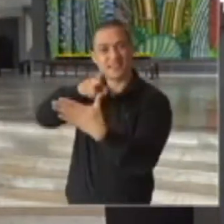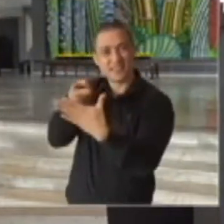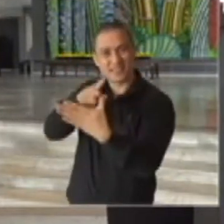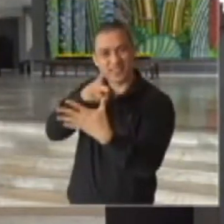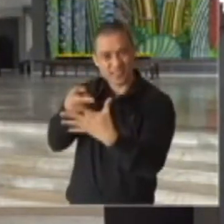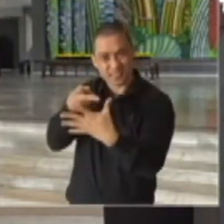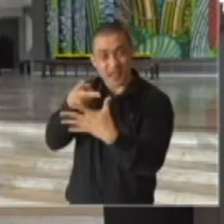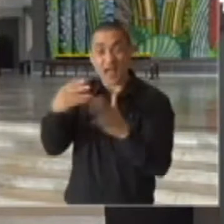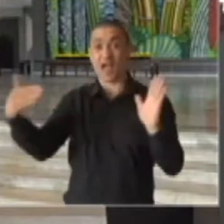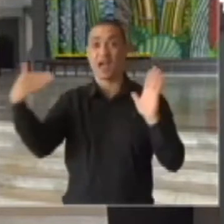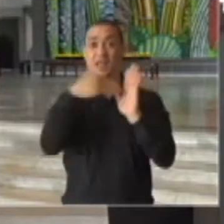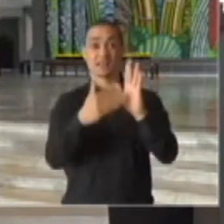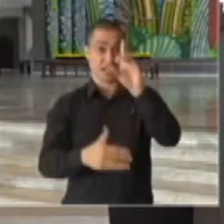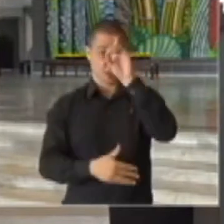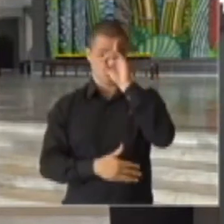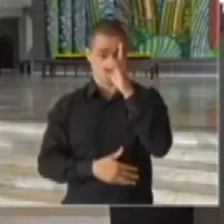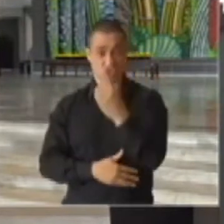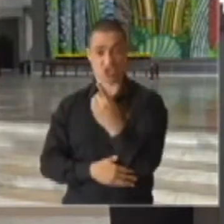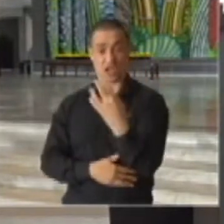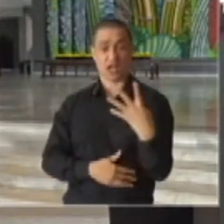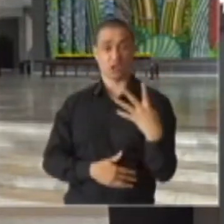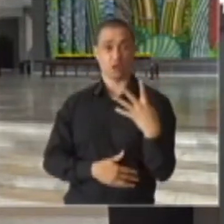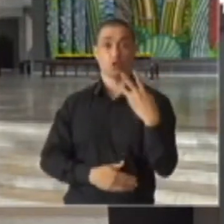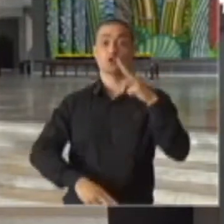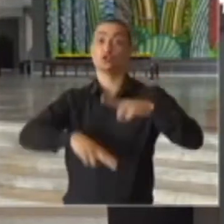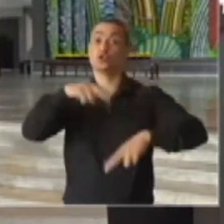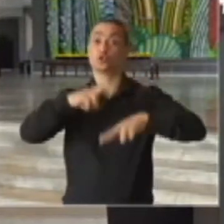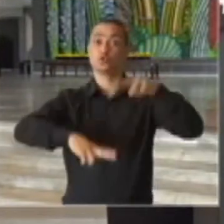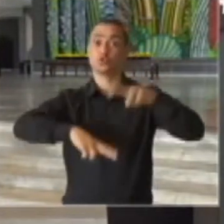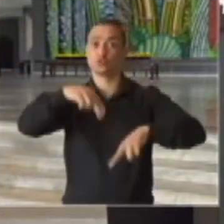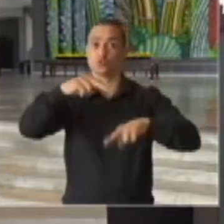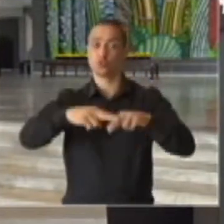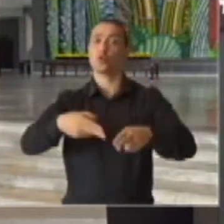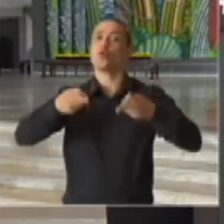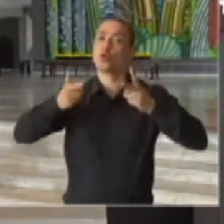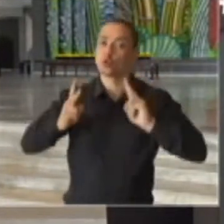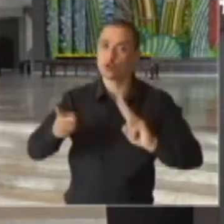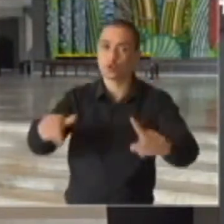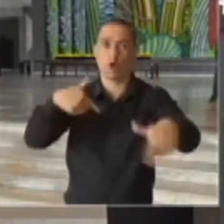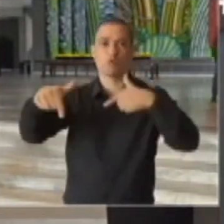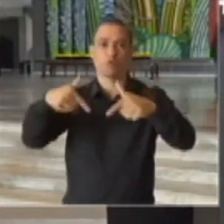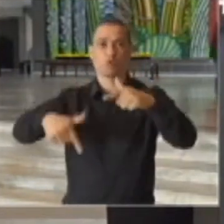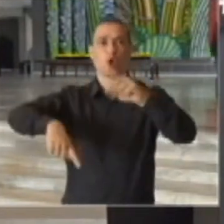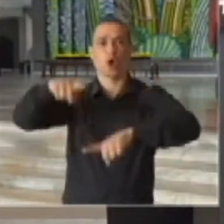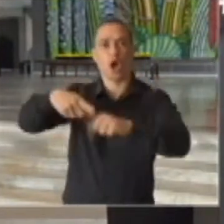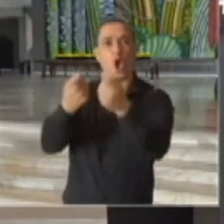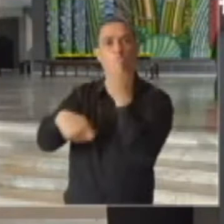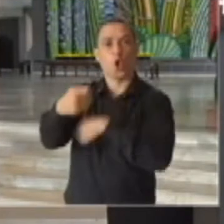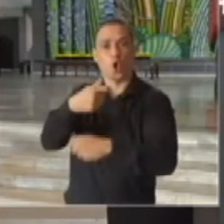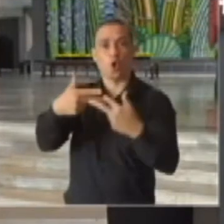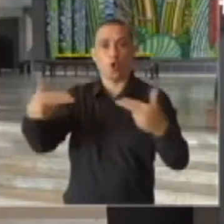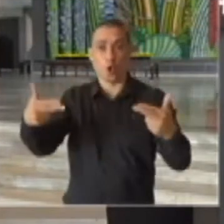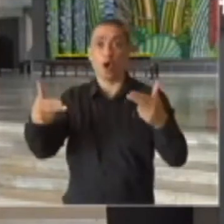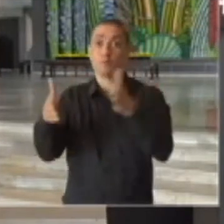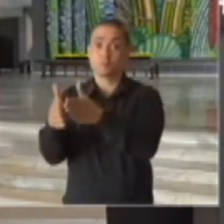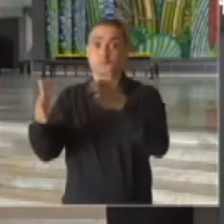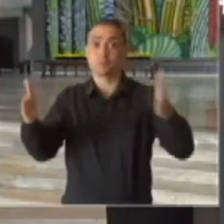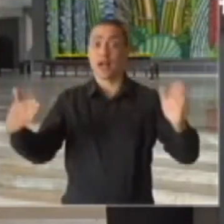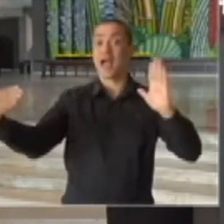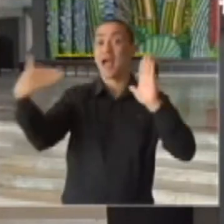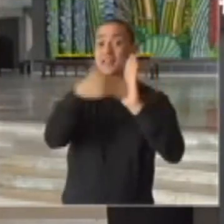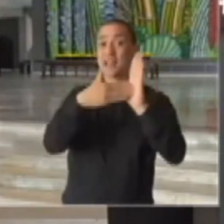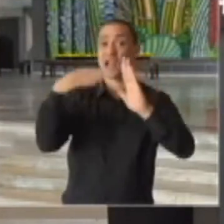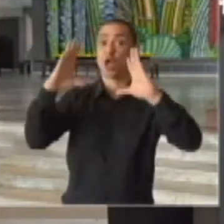até o dia 14 de junho, mantendo o funcionamento das atividades econômicas até as 21